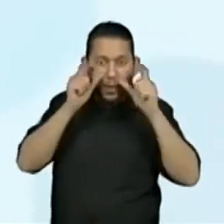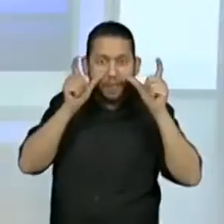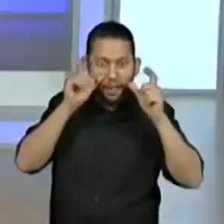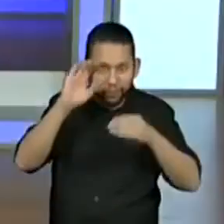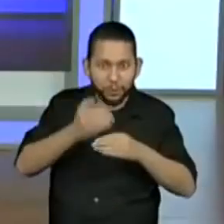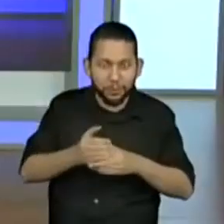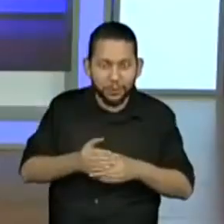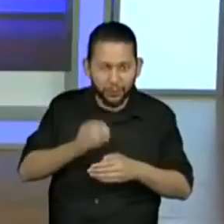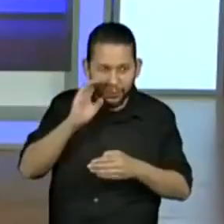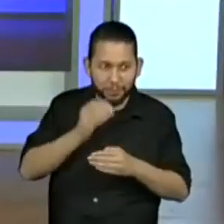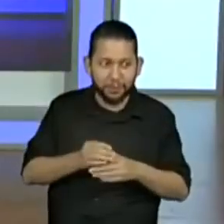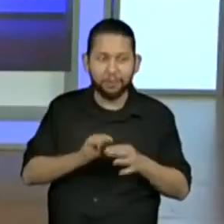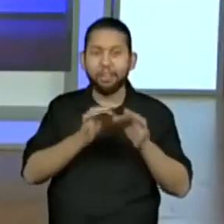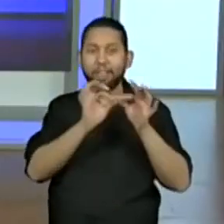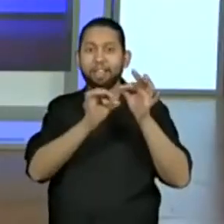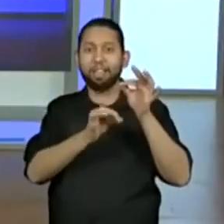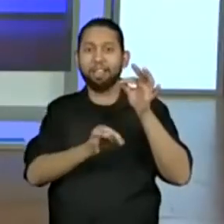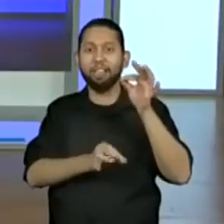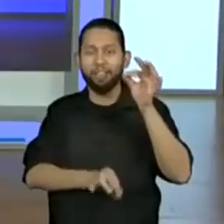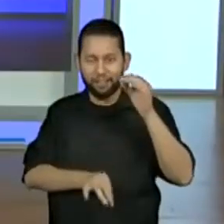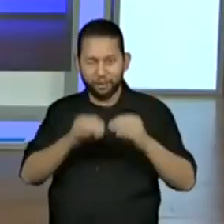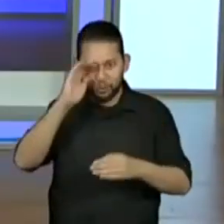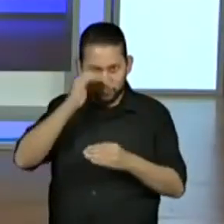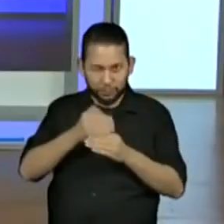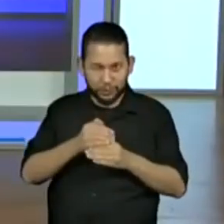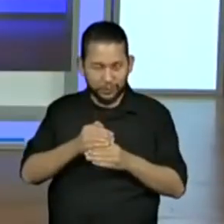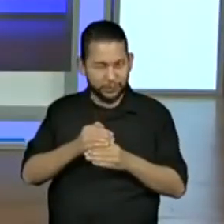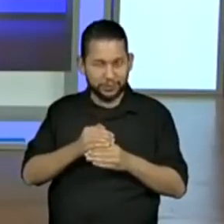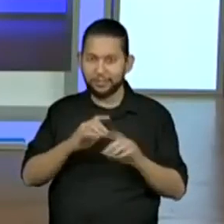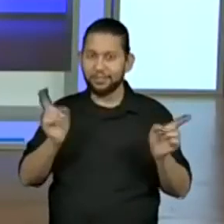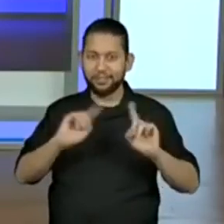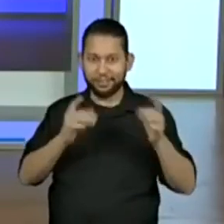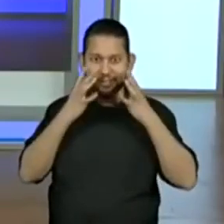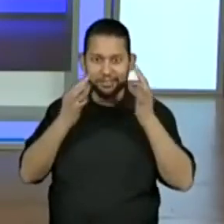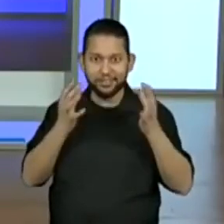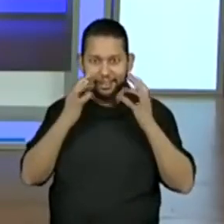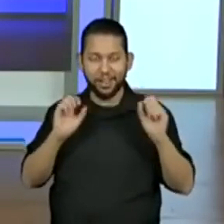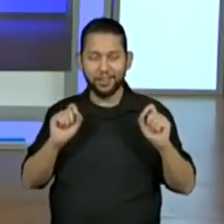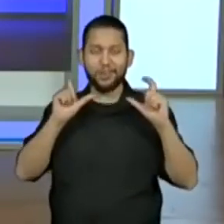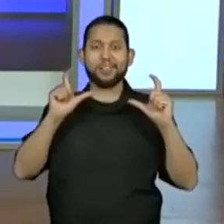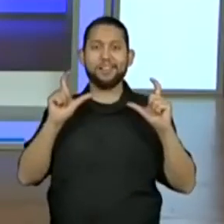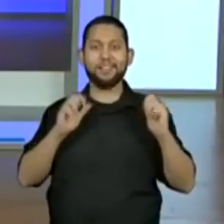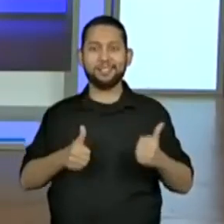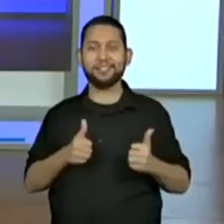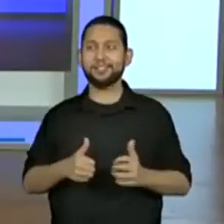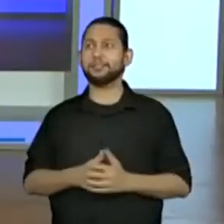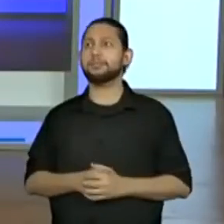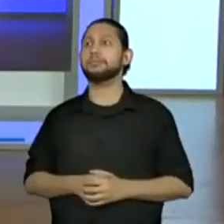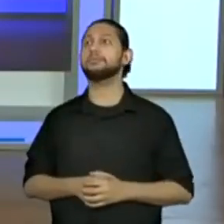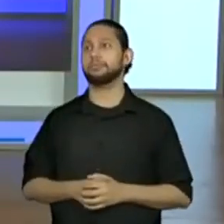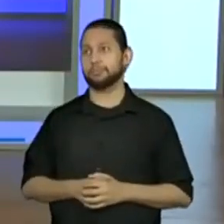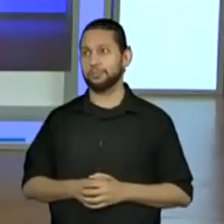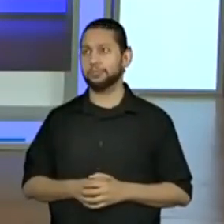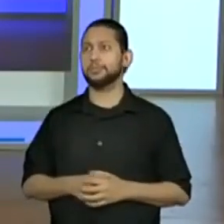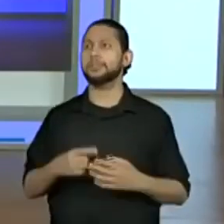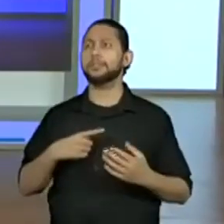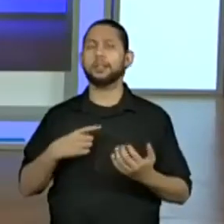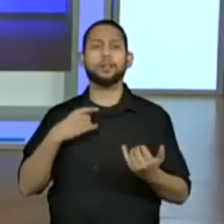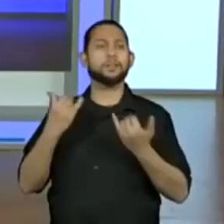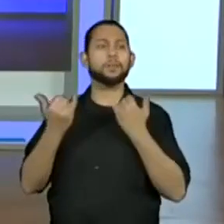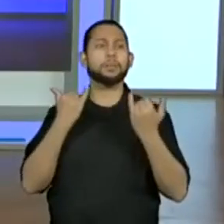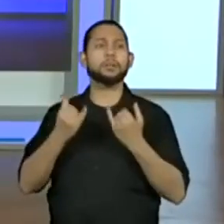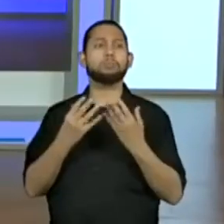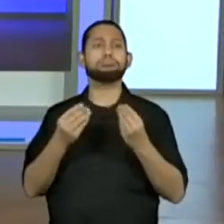só, que legal, isso mesmo, muitas informações, realmente, professora, olha só,